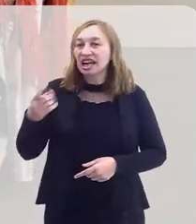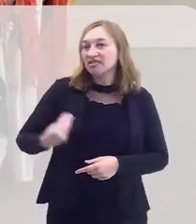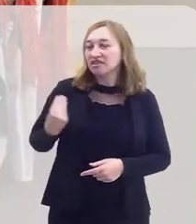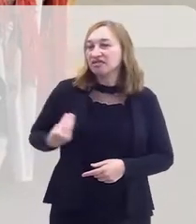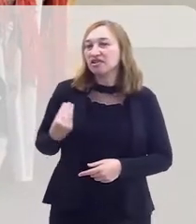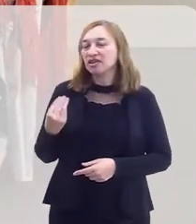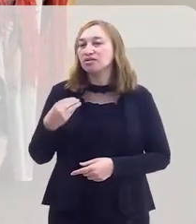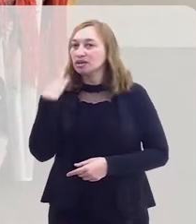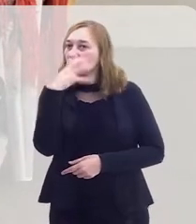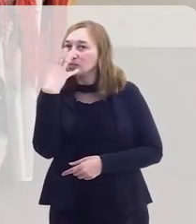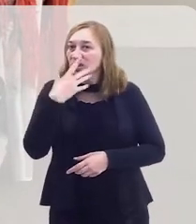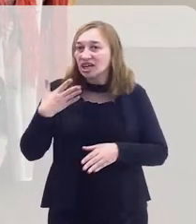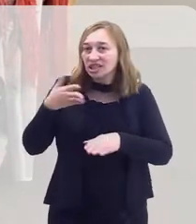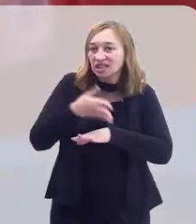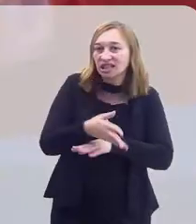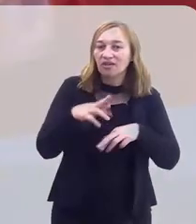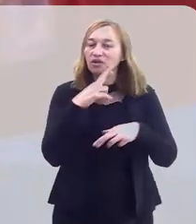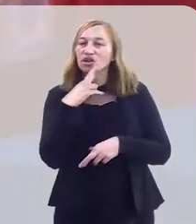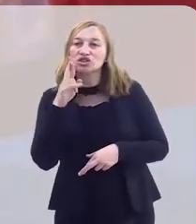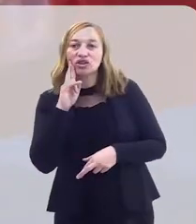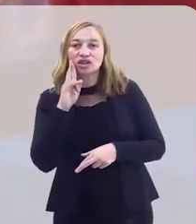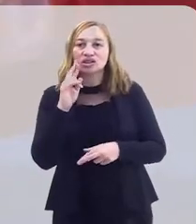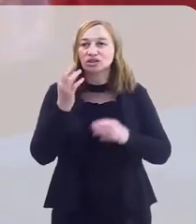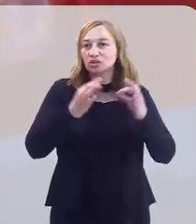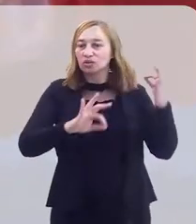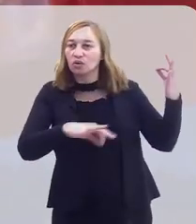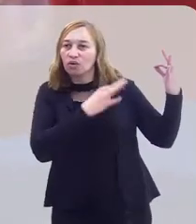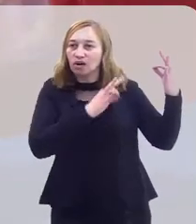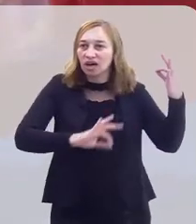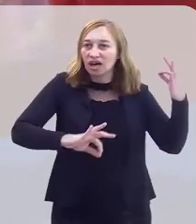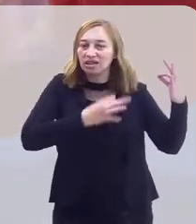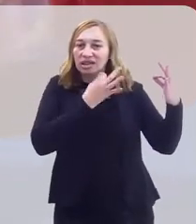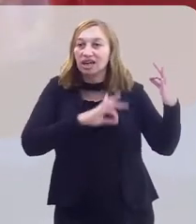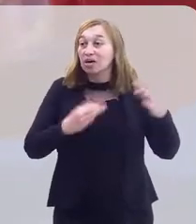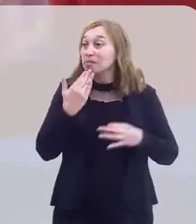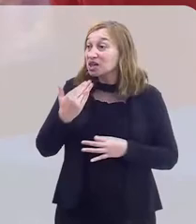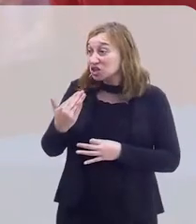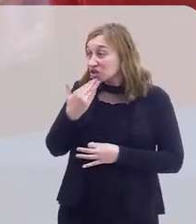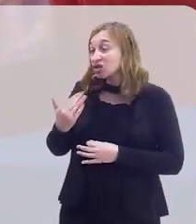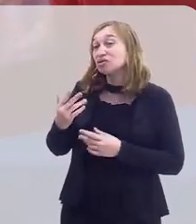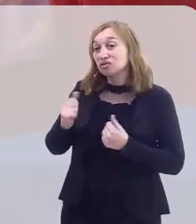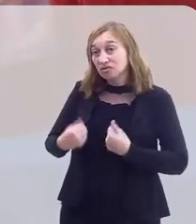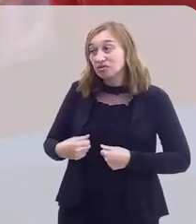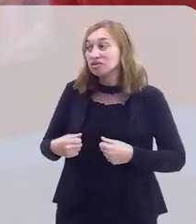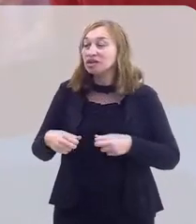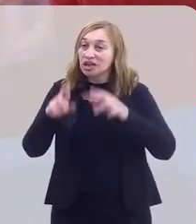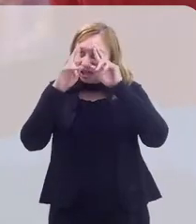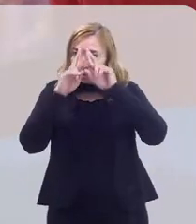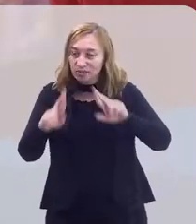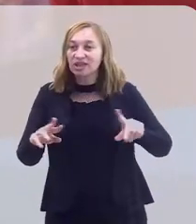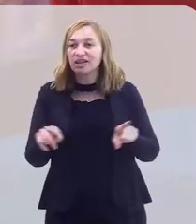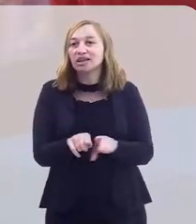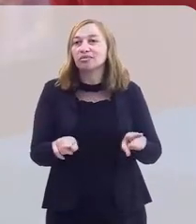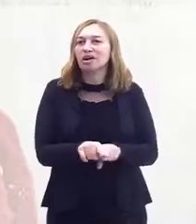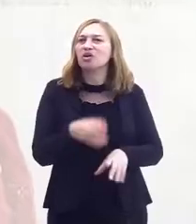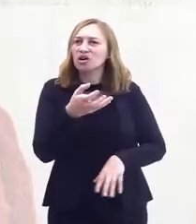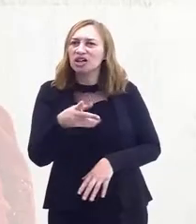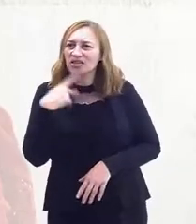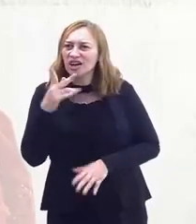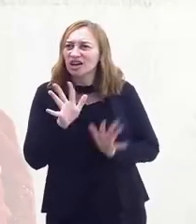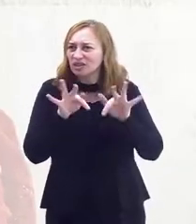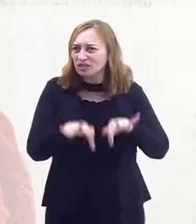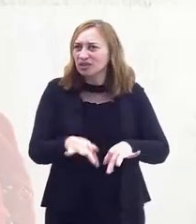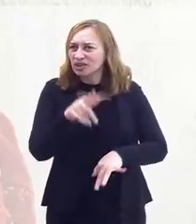viviam na música e iam para um restaurante à noite tocar nos restaurantes. Eram muito solicitados lá, muito respeitados os músicos lá.